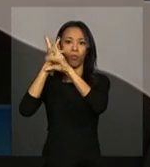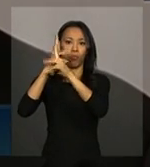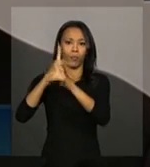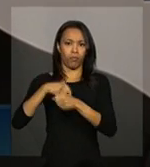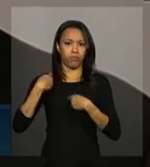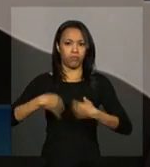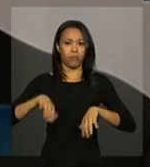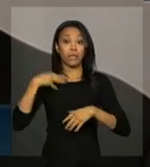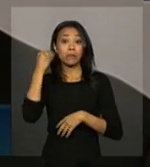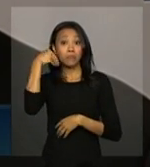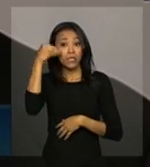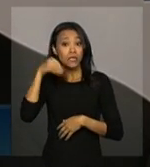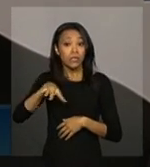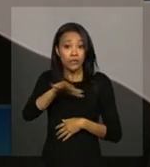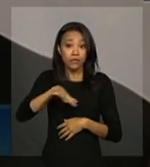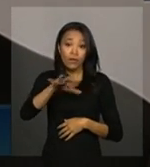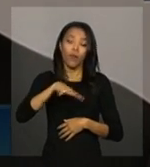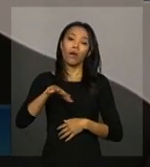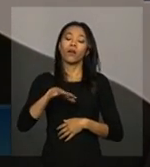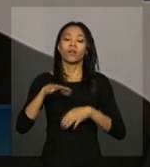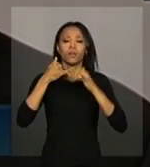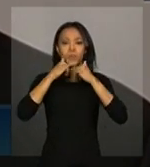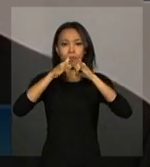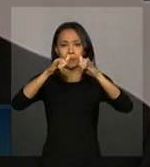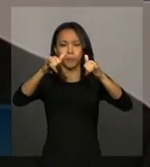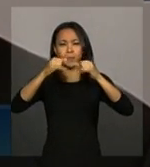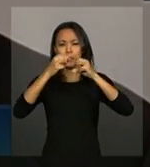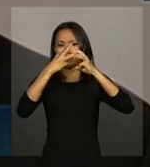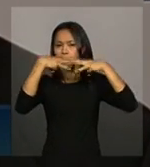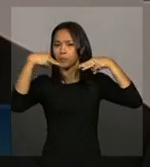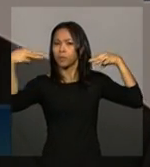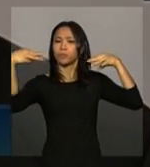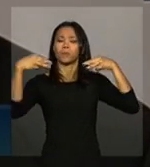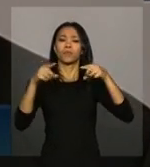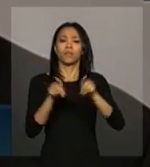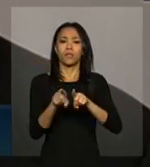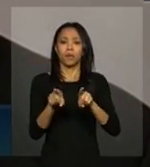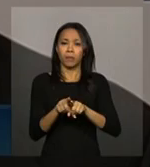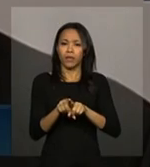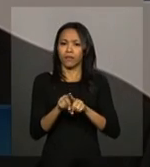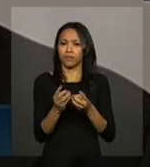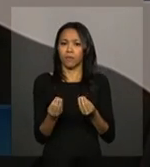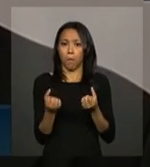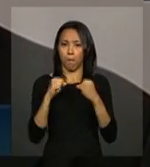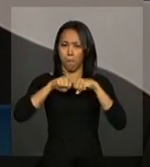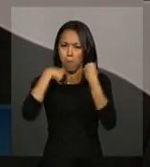em sistemas de extra alta tensão e corrente contínua, em 800 KV,